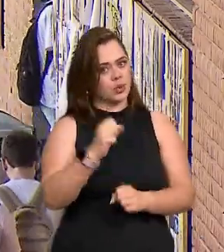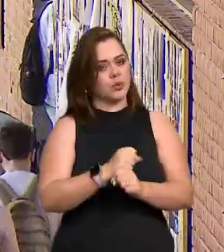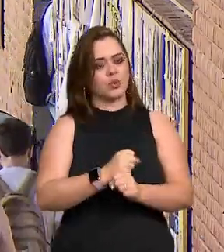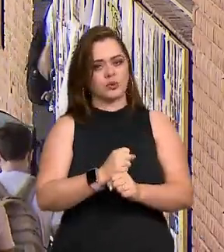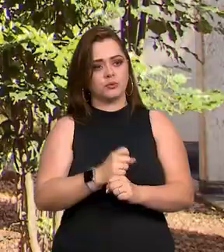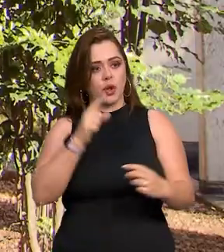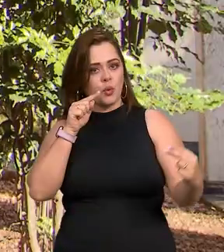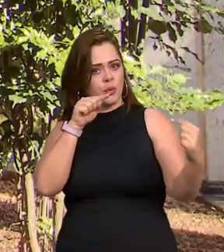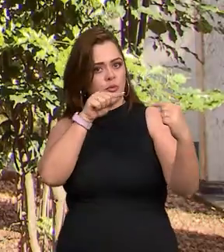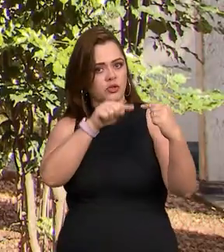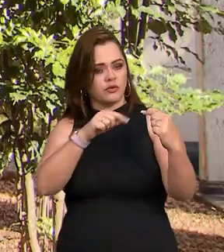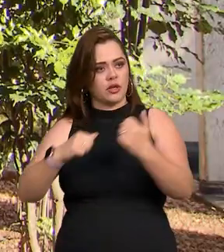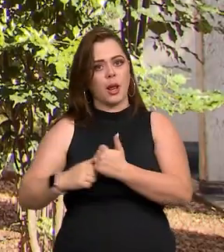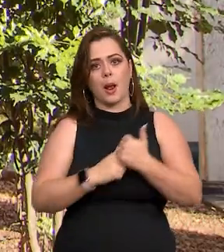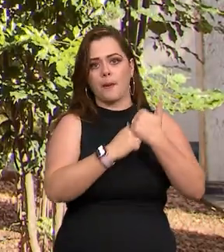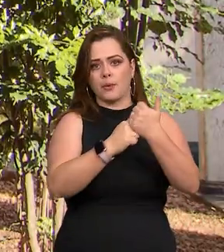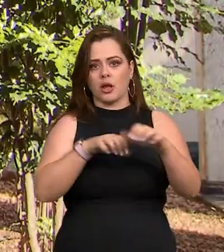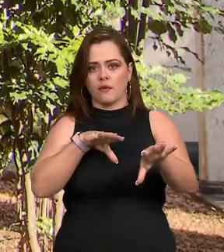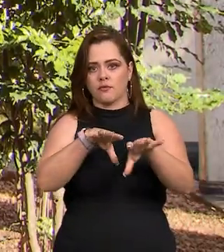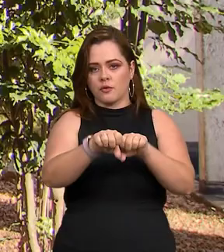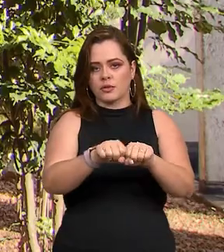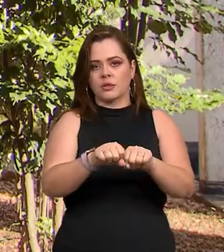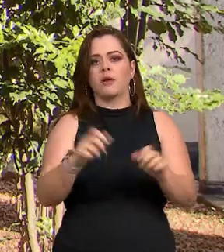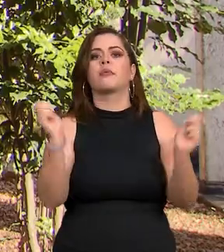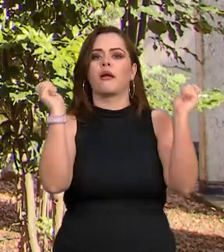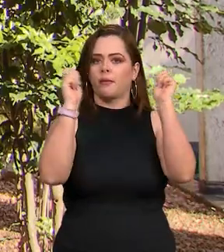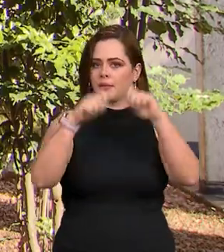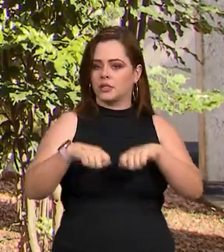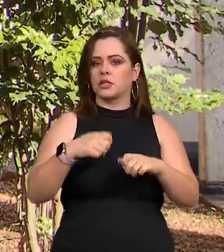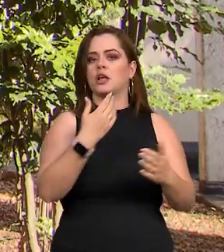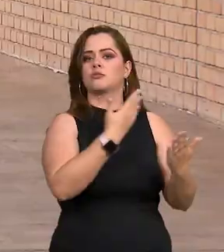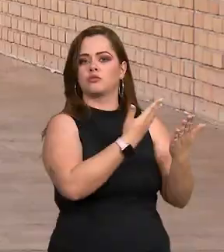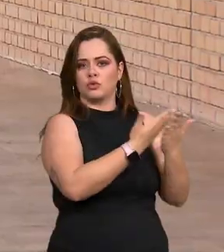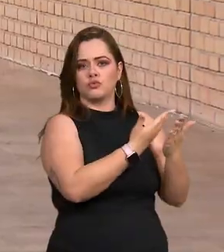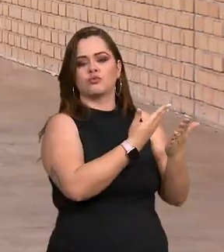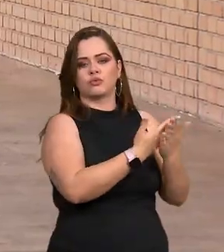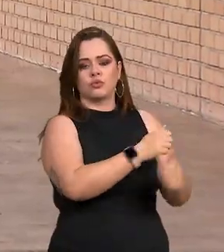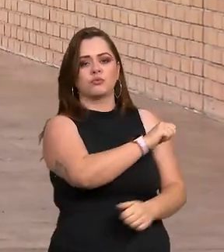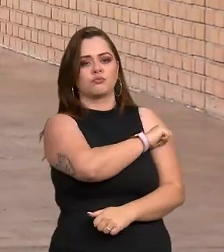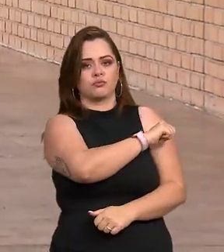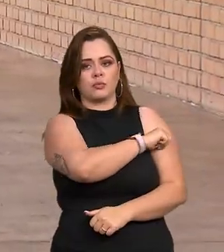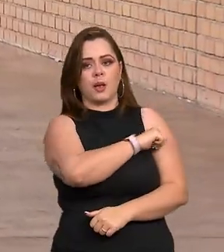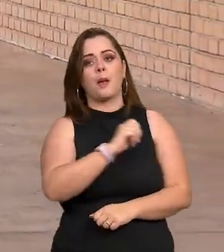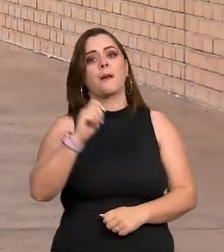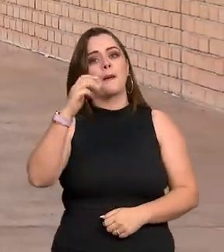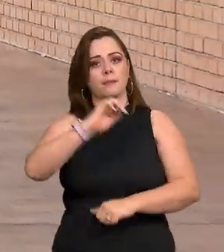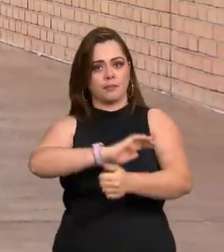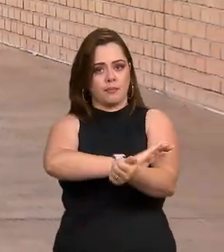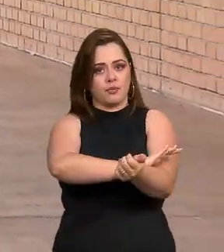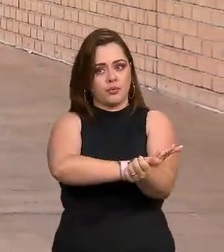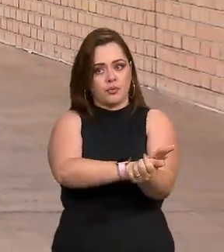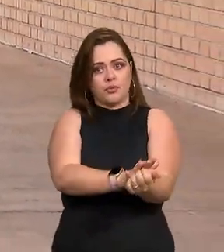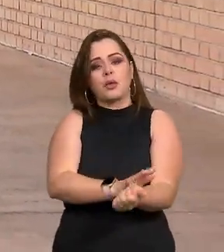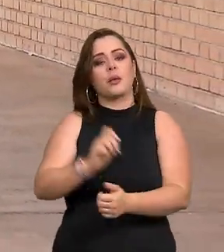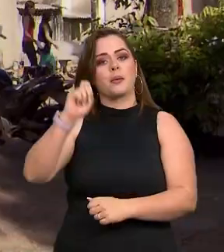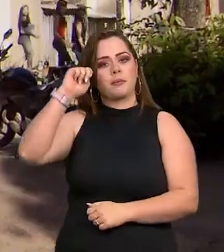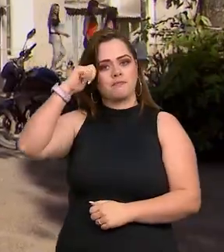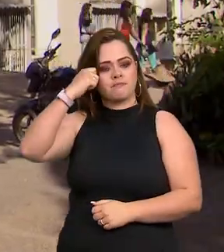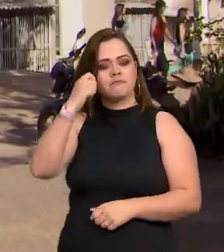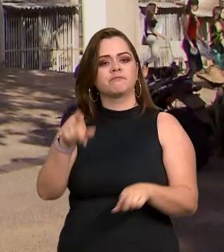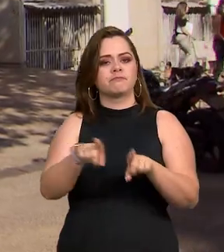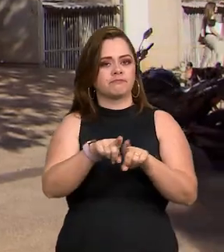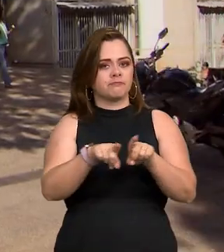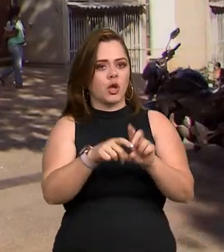em 5 anos. O objetivo é apoiar a formação e capacitação de estudantes autodeclarados pretos, pardos,